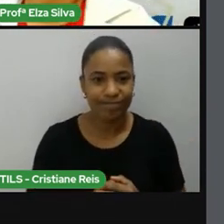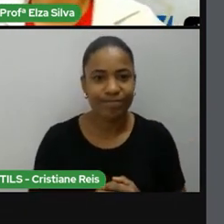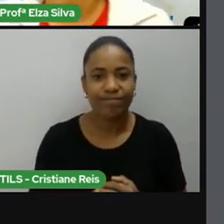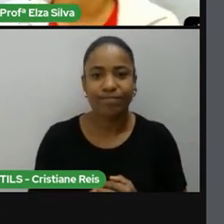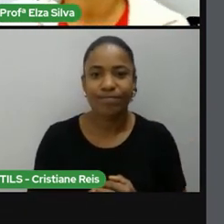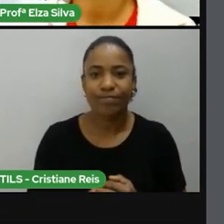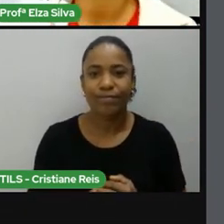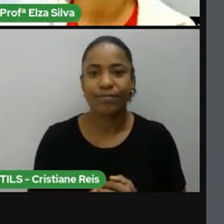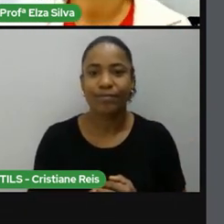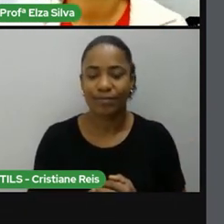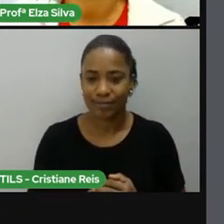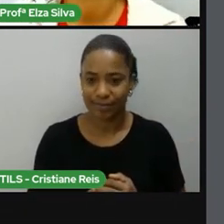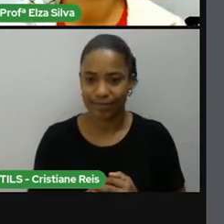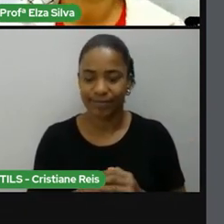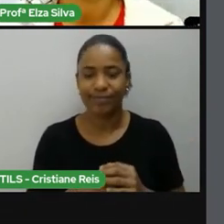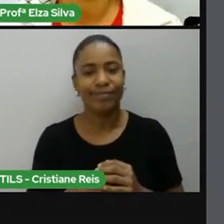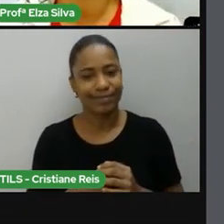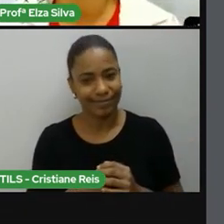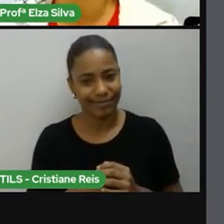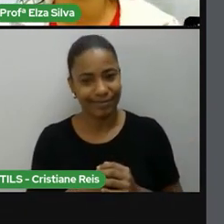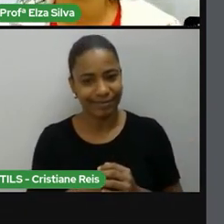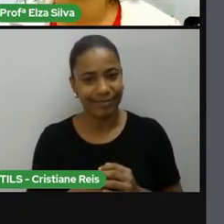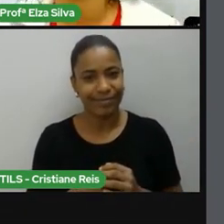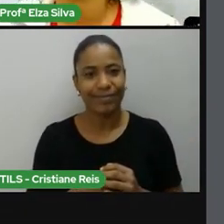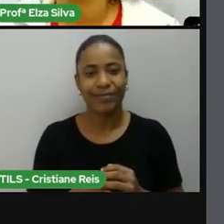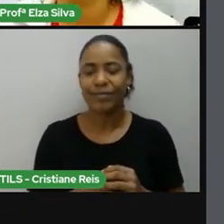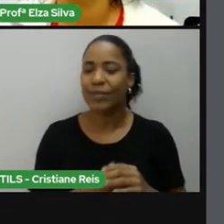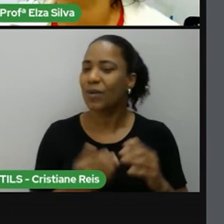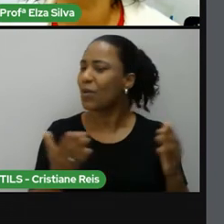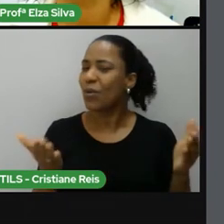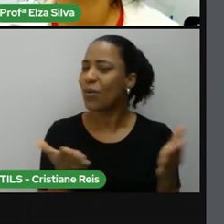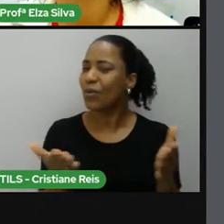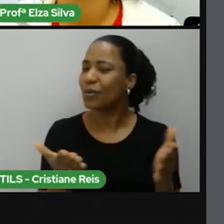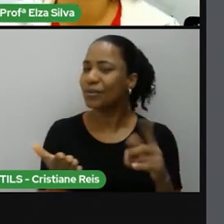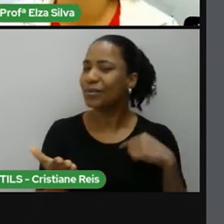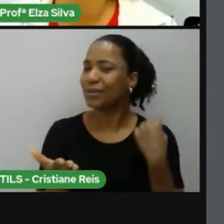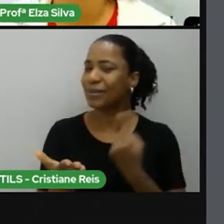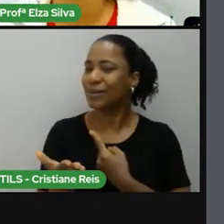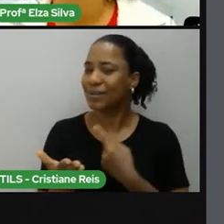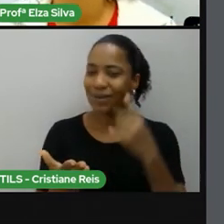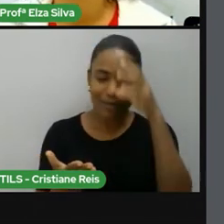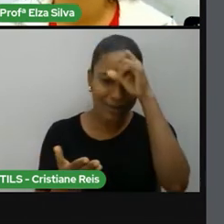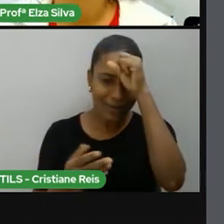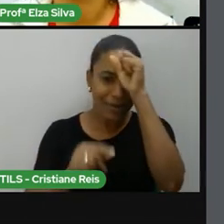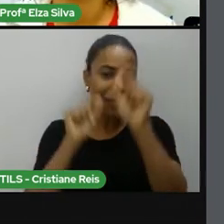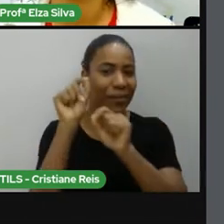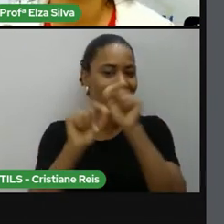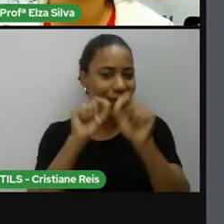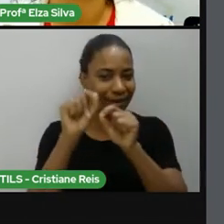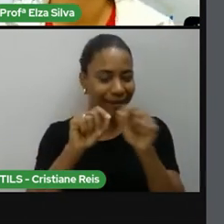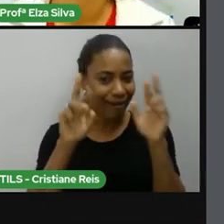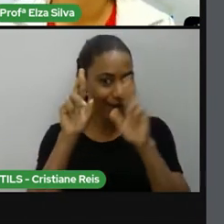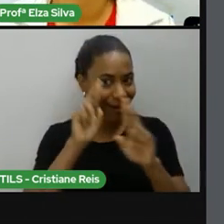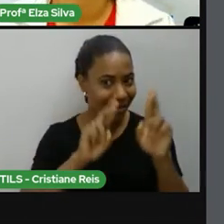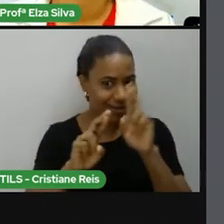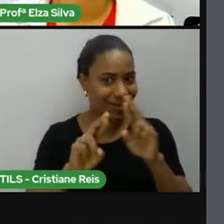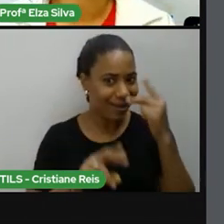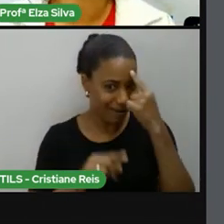O que nós aprendemos hoje? Vamos revisar? Vamos comigo.